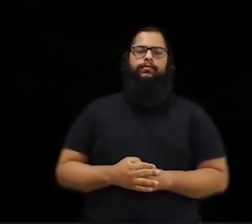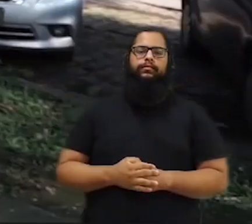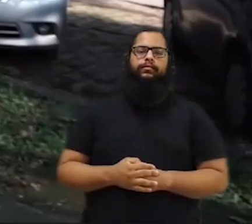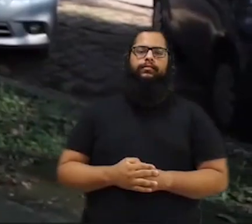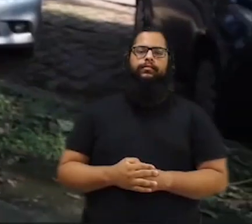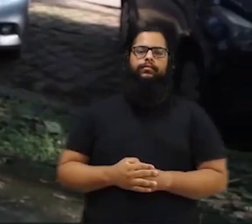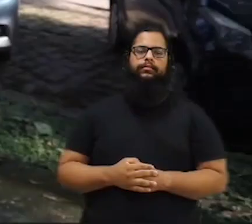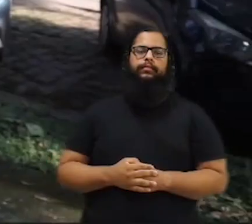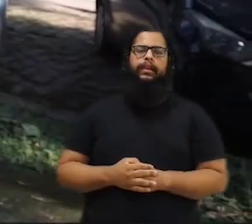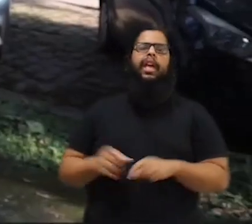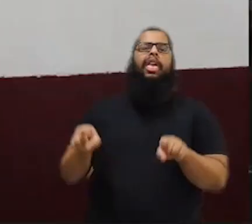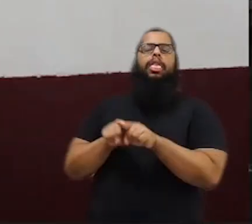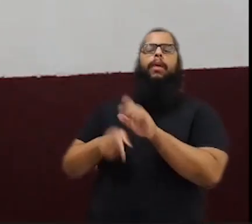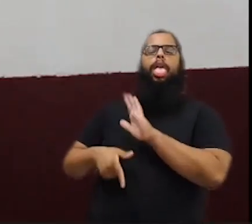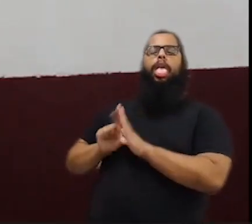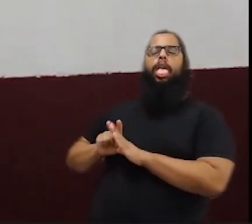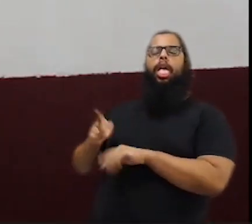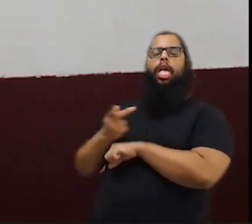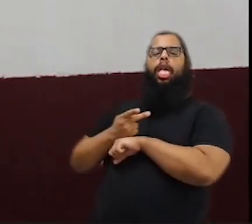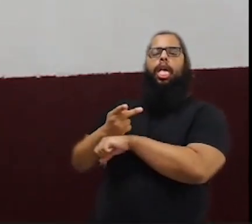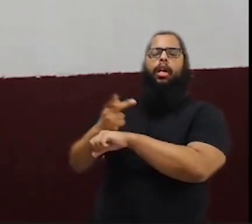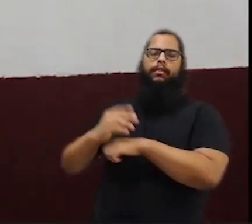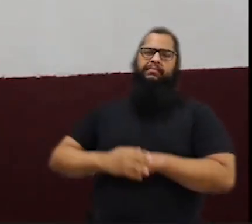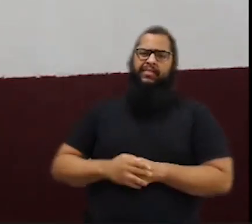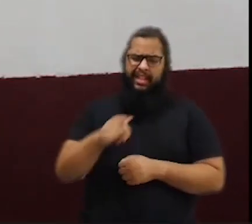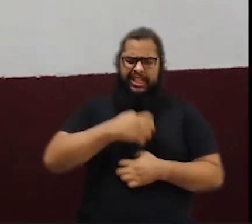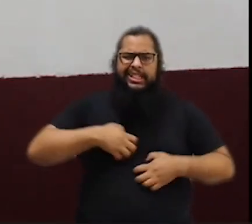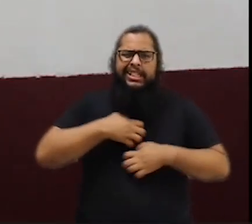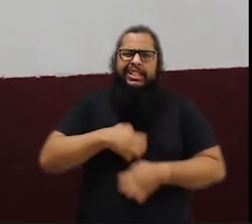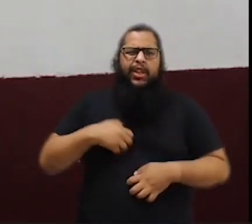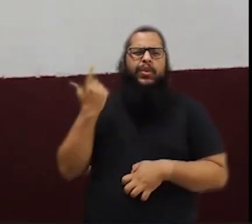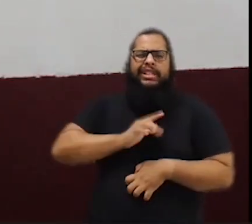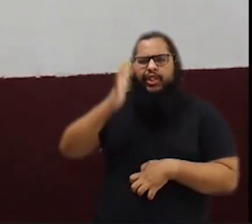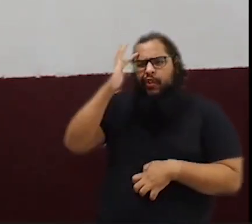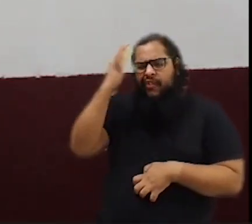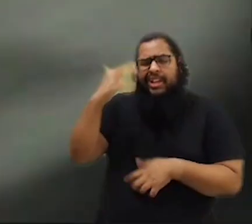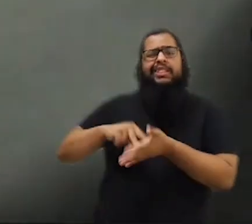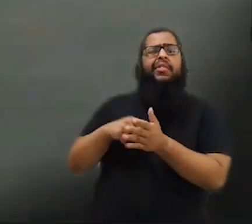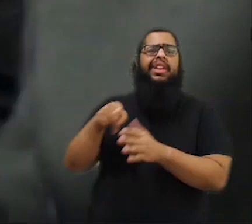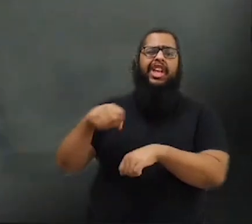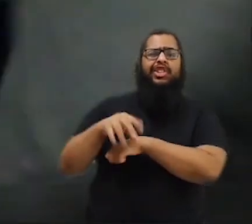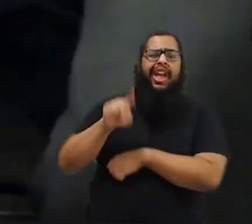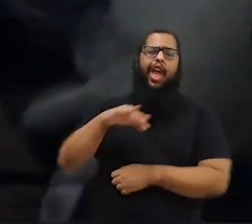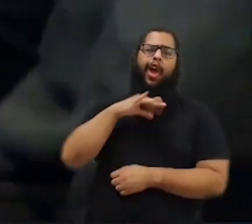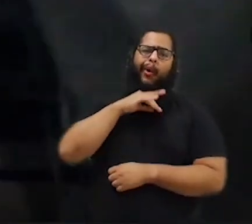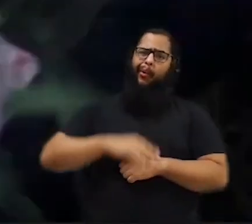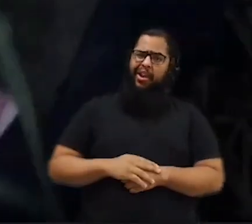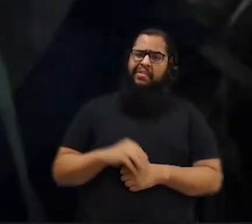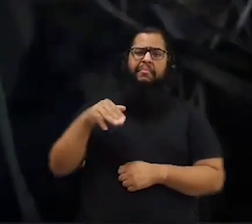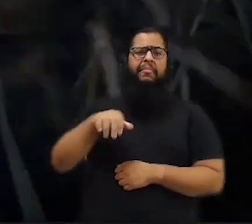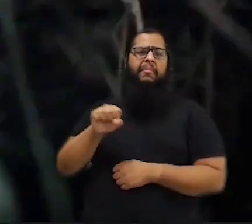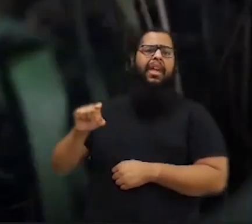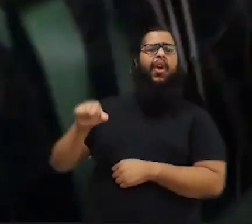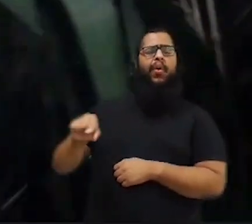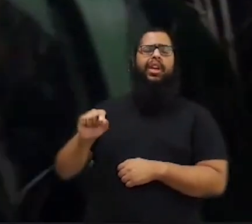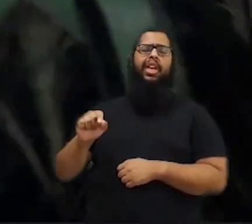Vou fazer pra caça. Esse desespero que você sente quando mata pistas indica que elas são ruins. Com o atual estado do caça, a taxa de